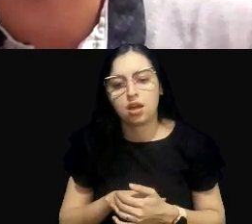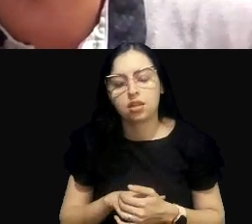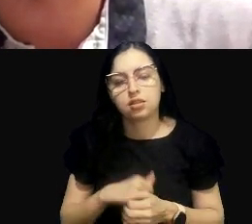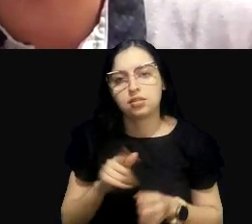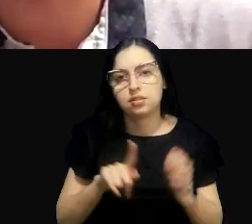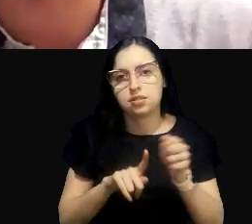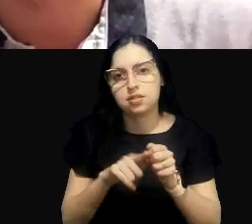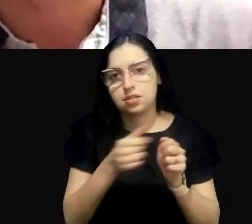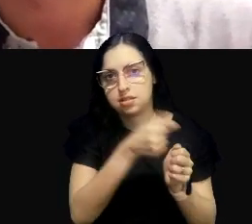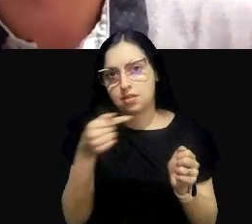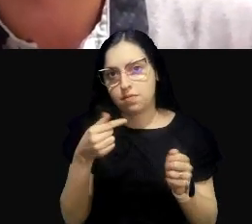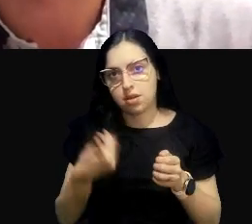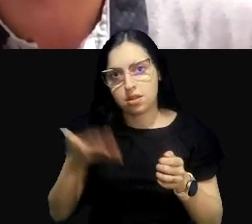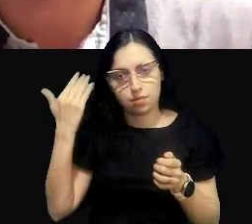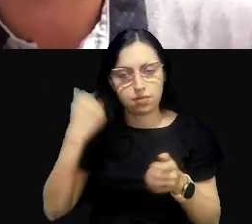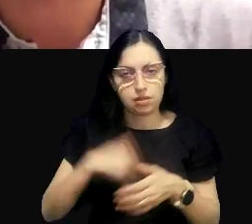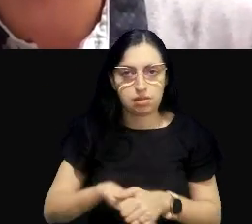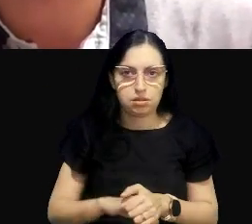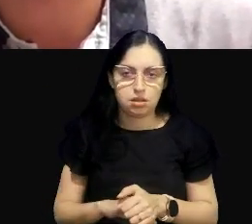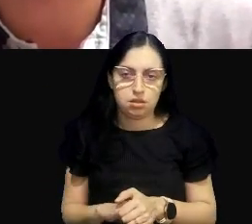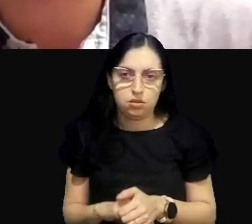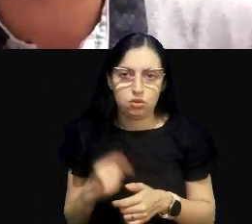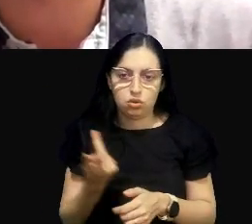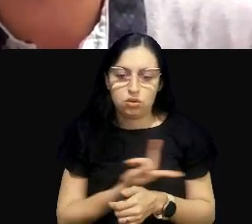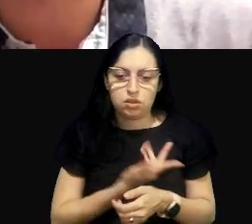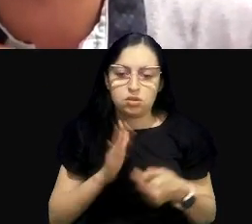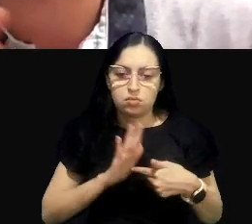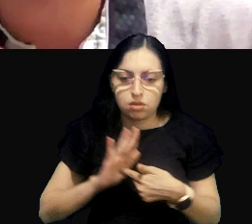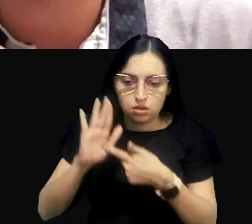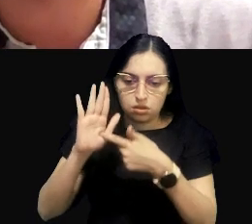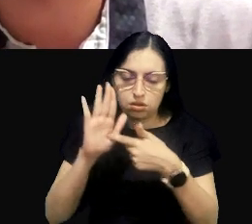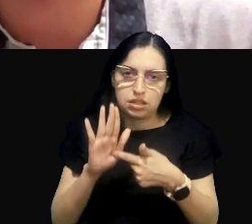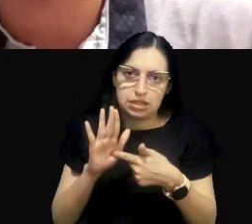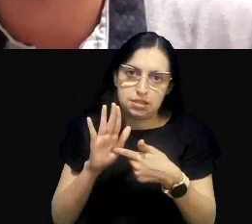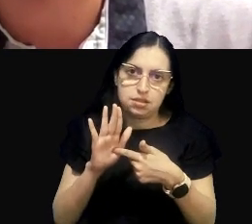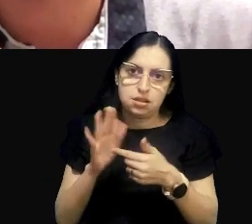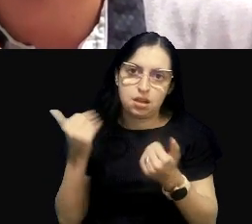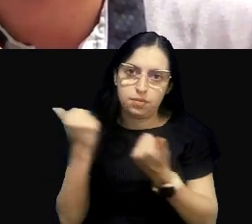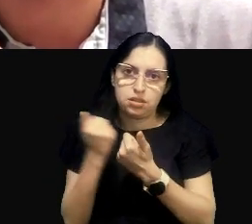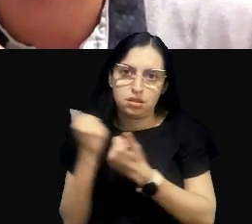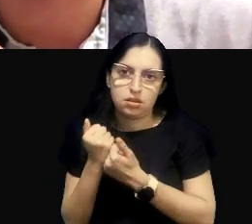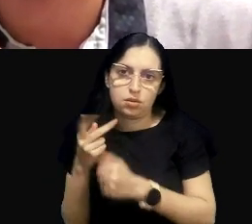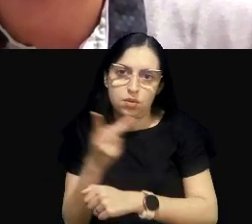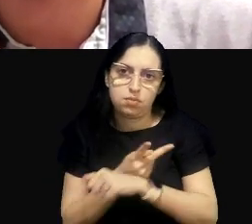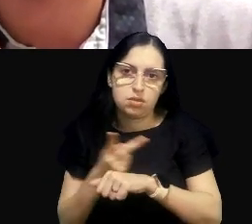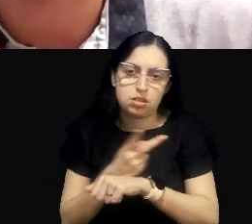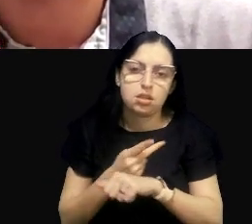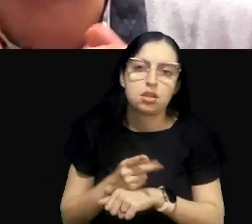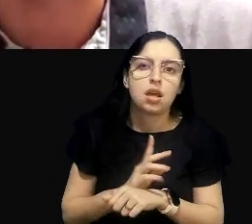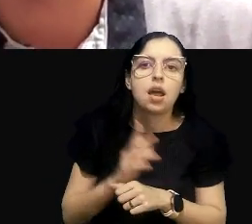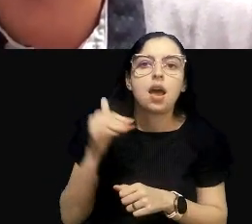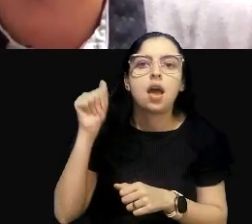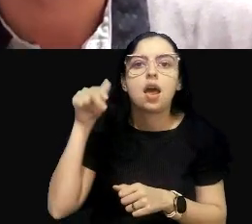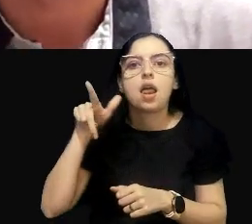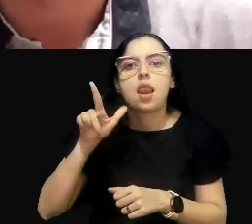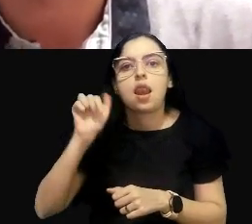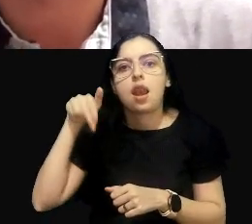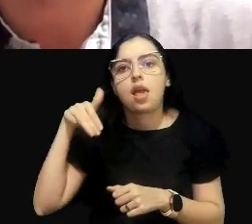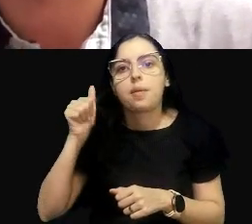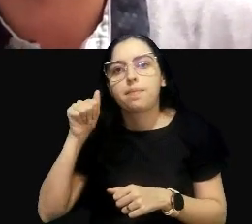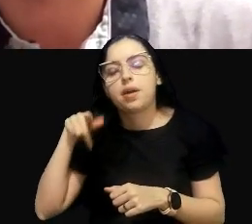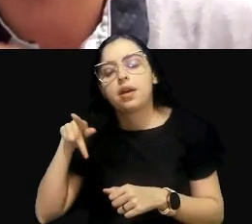passada. A gente tentou trazer essa contribuição em parceria com alguns pesquisadores da Alemanha e da Suíça